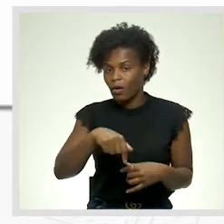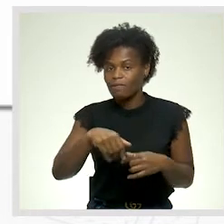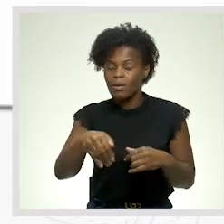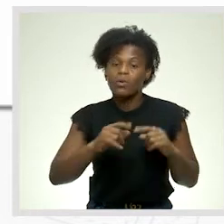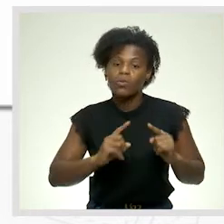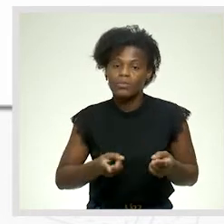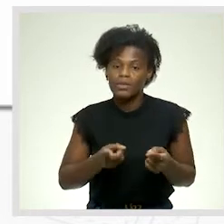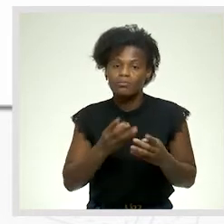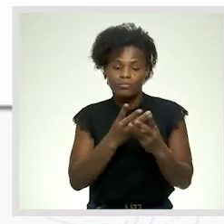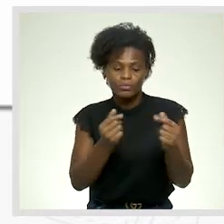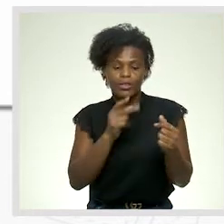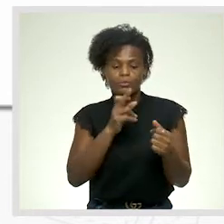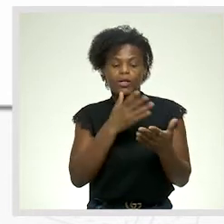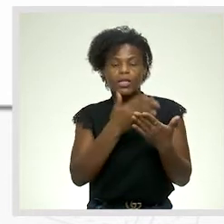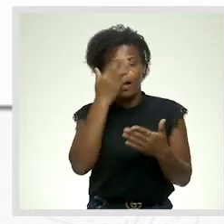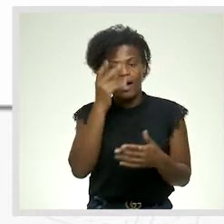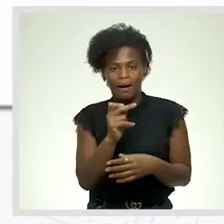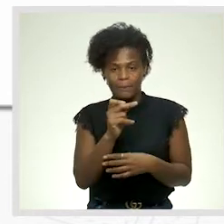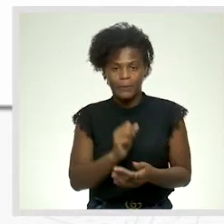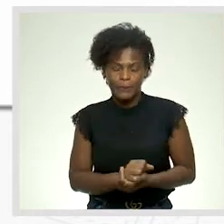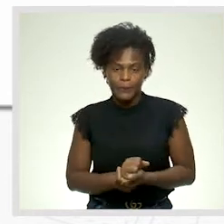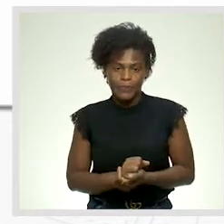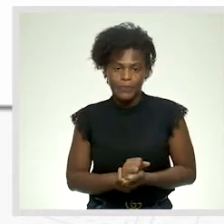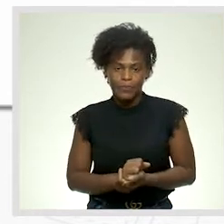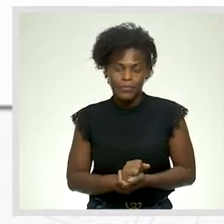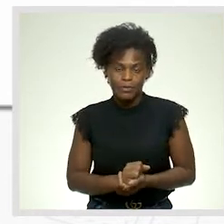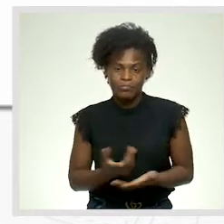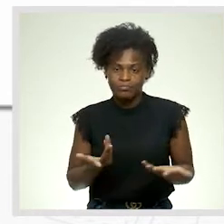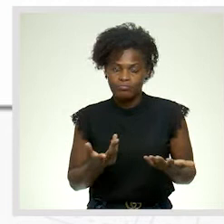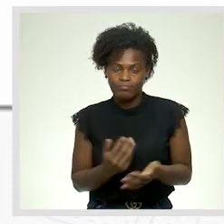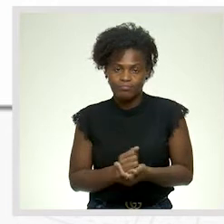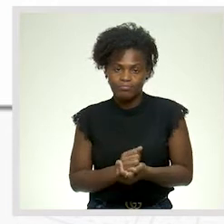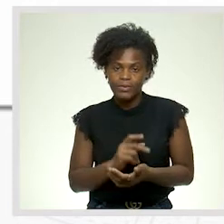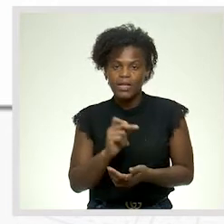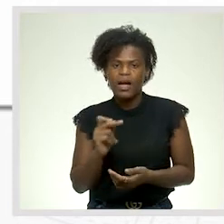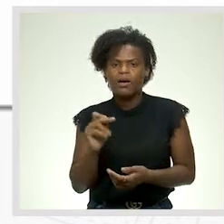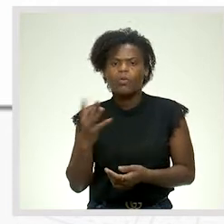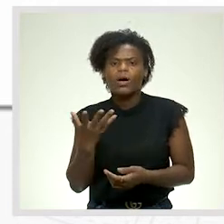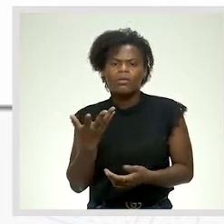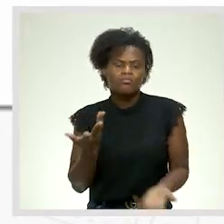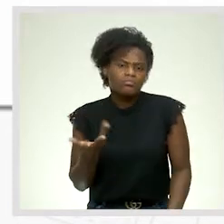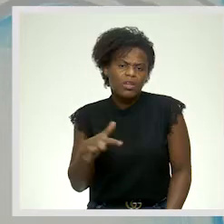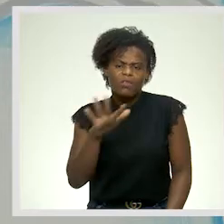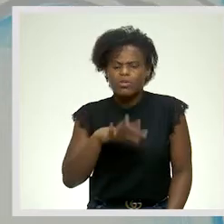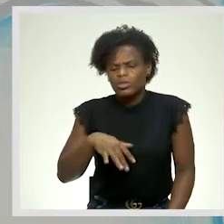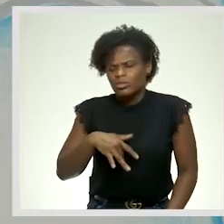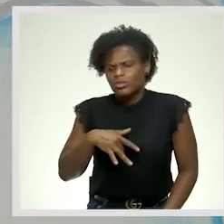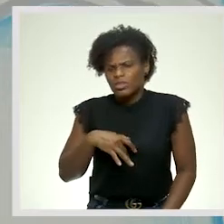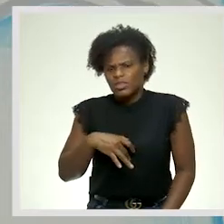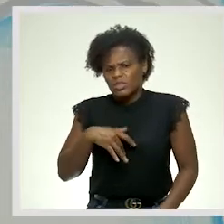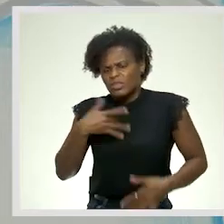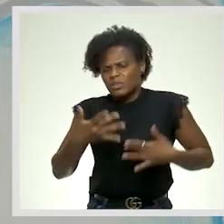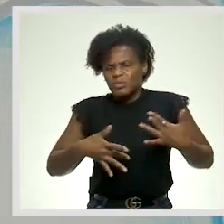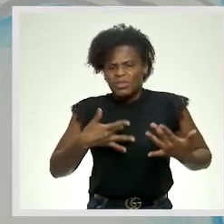por resolver a linha A. Qual é, portanto, o estado, ou quais são as emoções ou